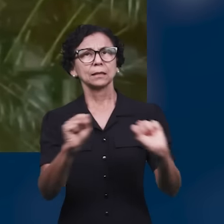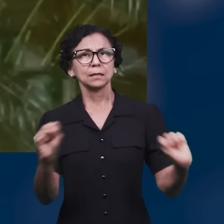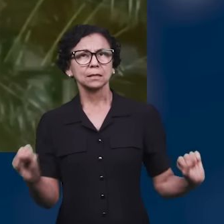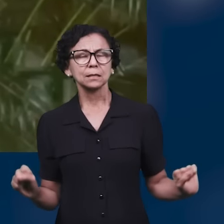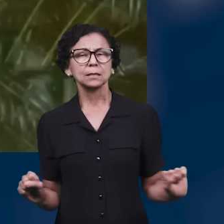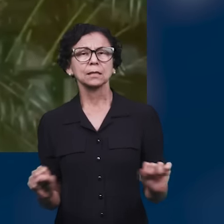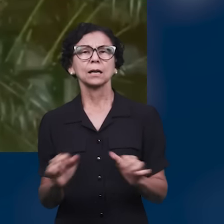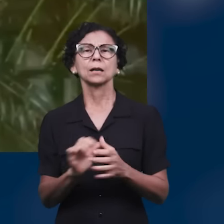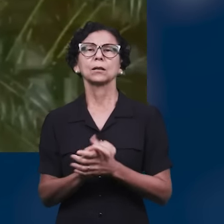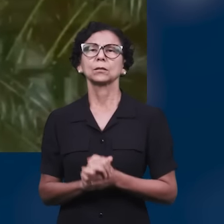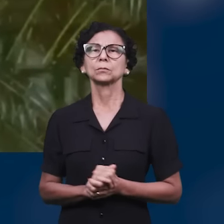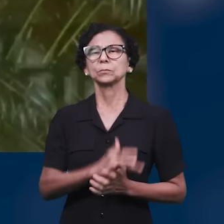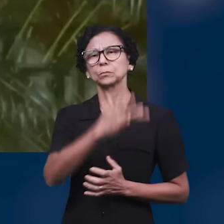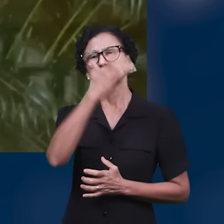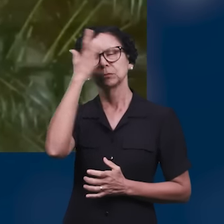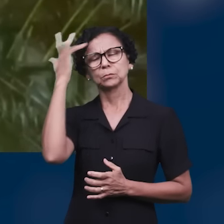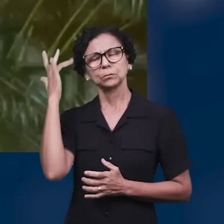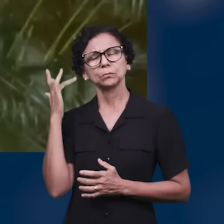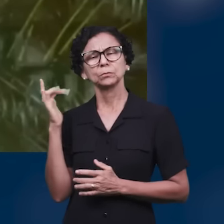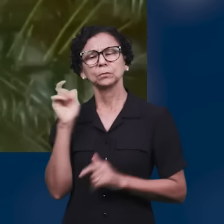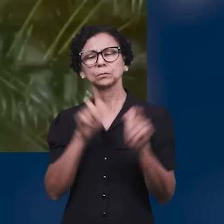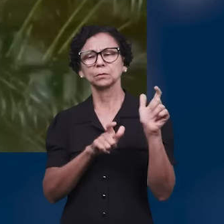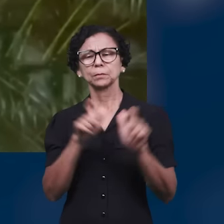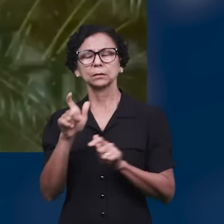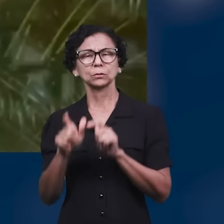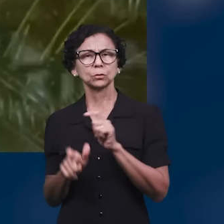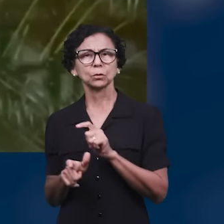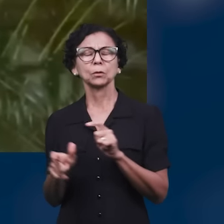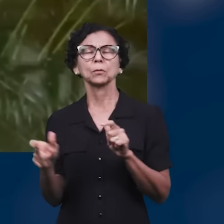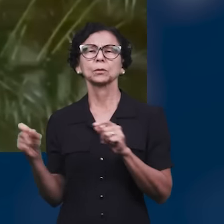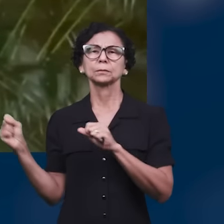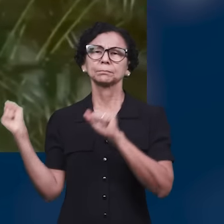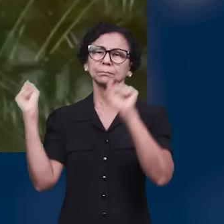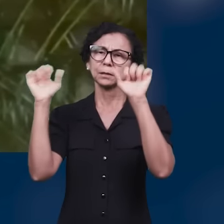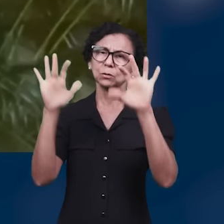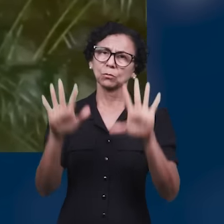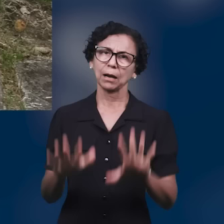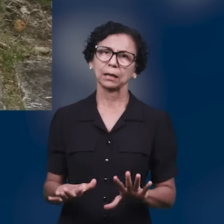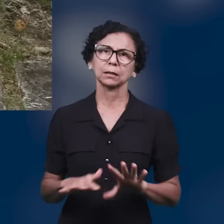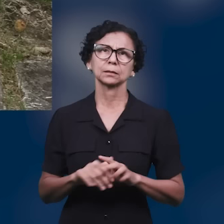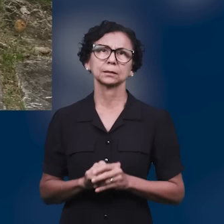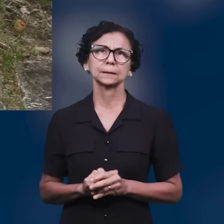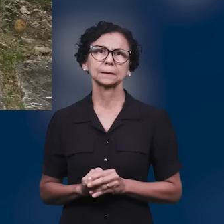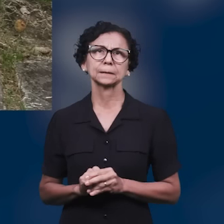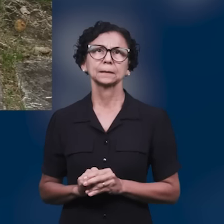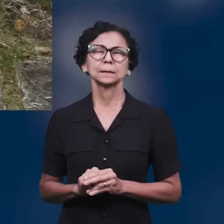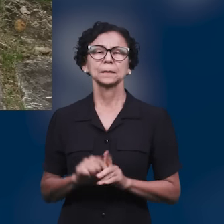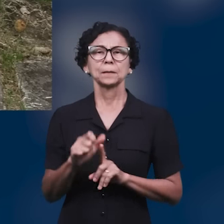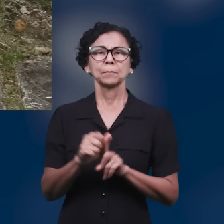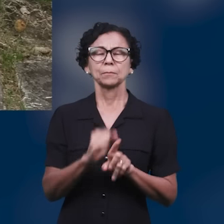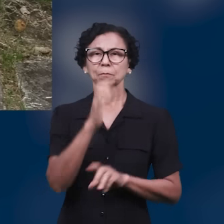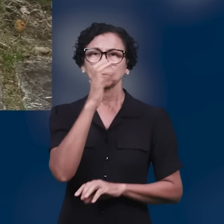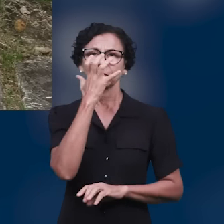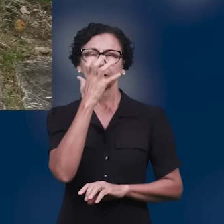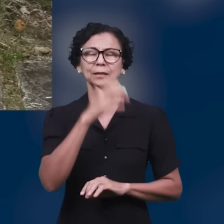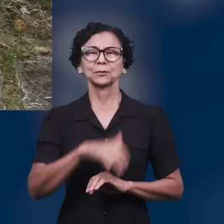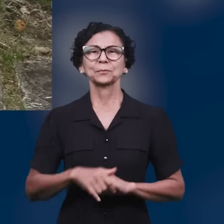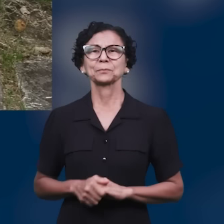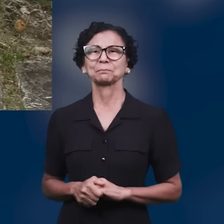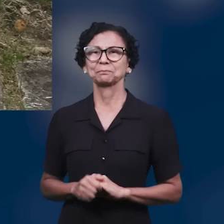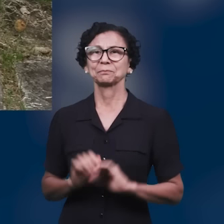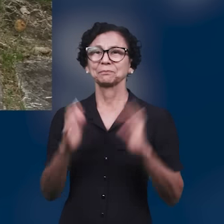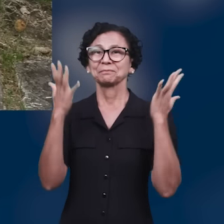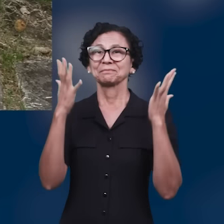passaram aqui no nosso mês, estão aqui ainda conosco, e o nome do Senhor tem sido glorificado todo esse tempo. O mês de fevereiro foi marcado por um evento